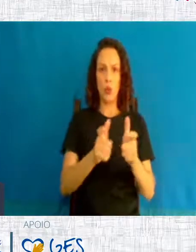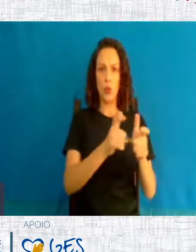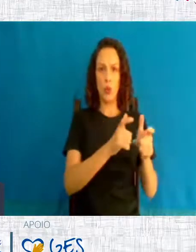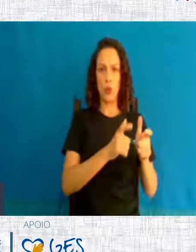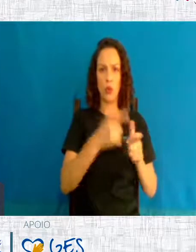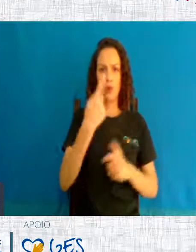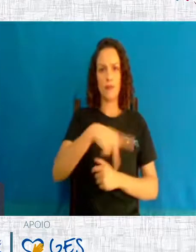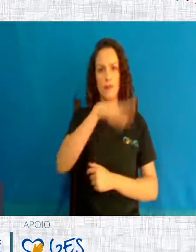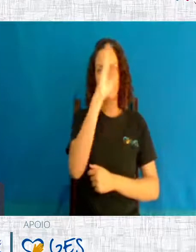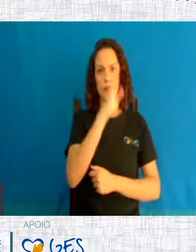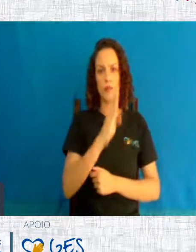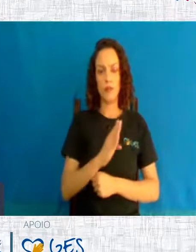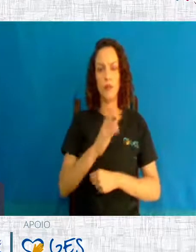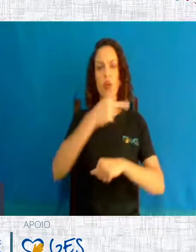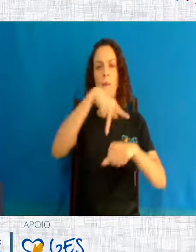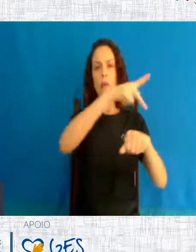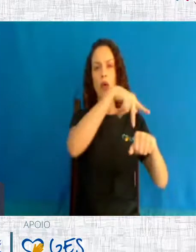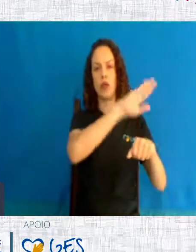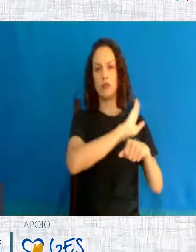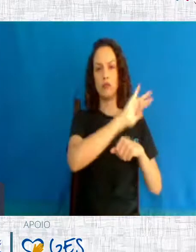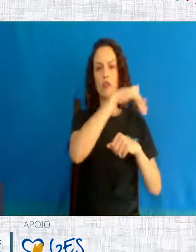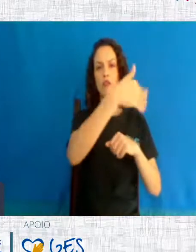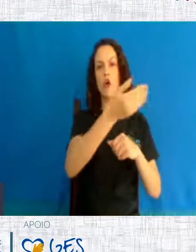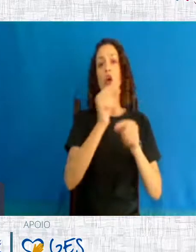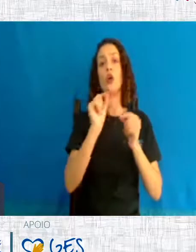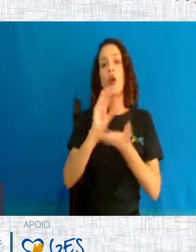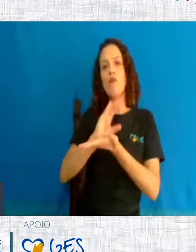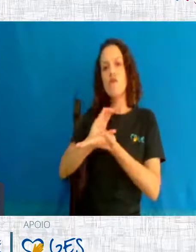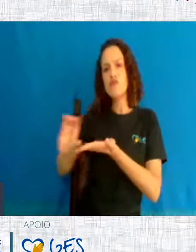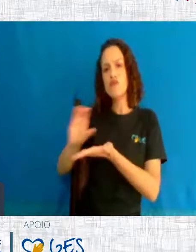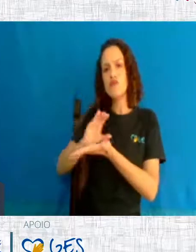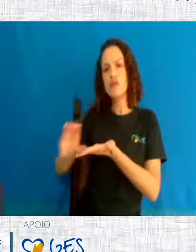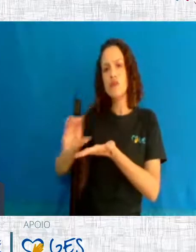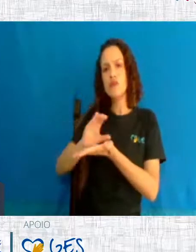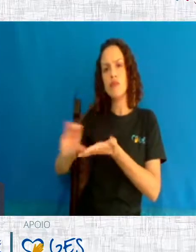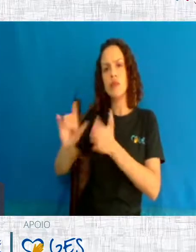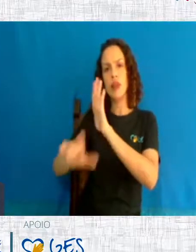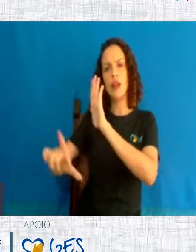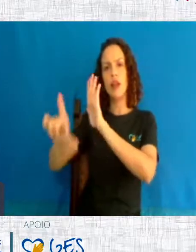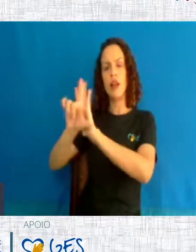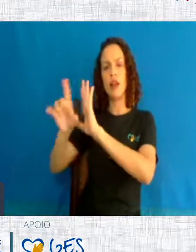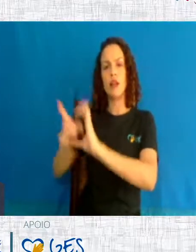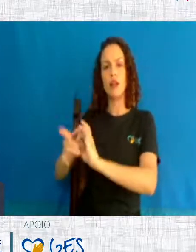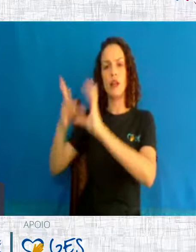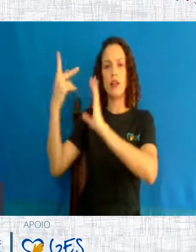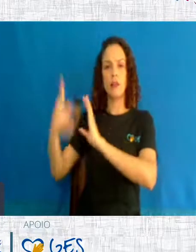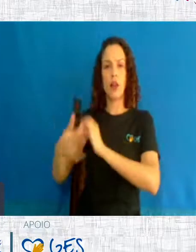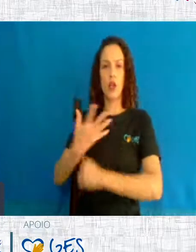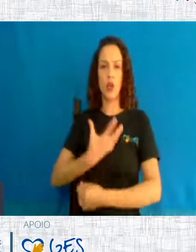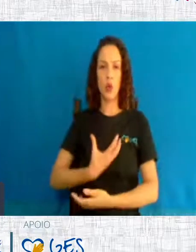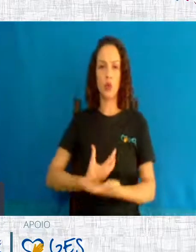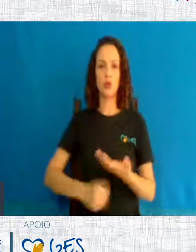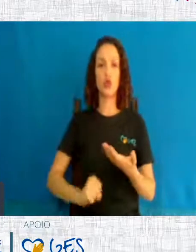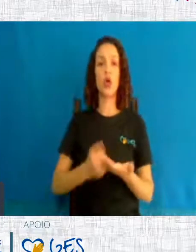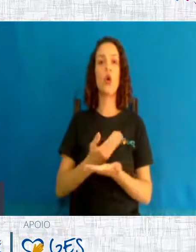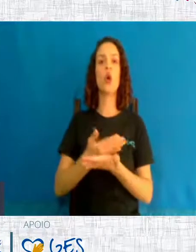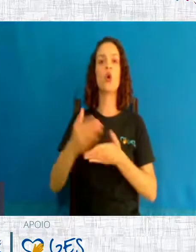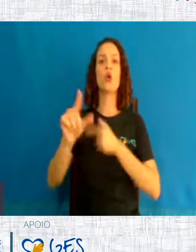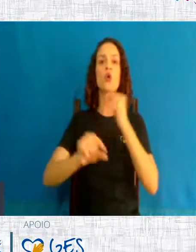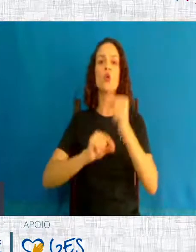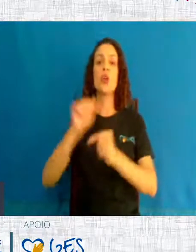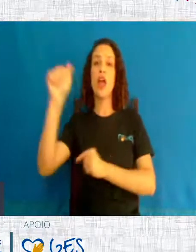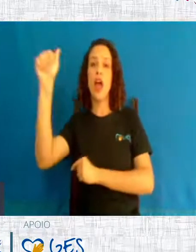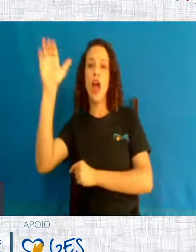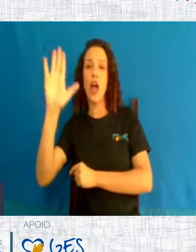nacionais e internacionais financiando a legalização do aborto, que começou com a ideia de controle populacional, lá na África,